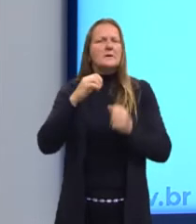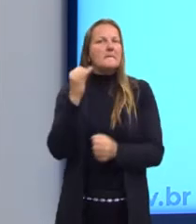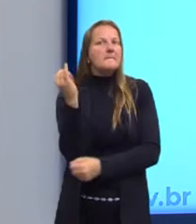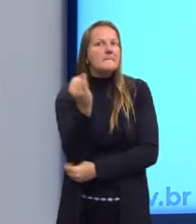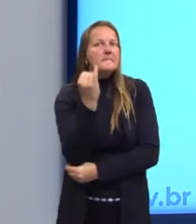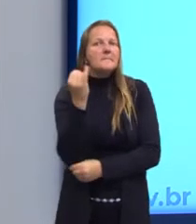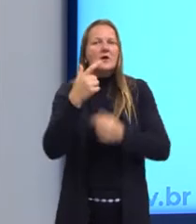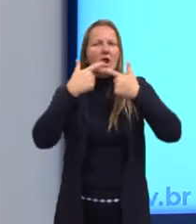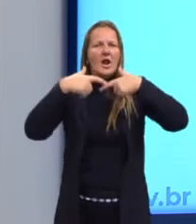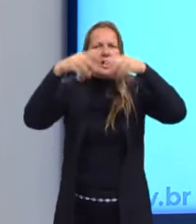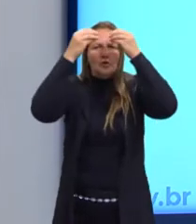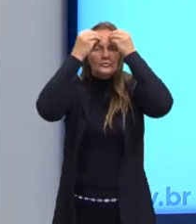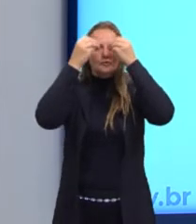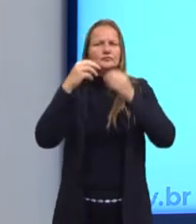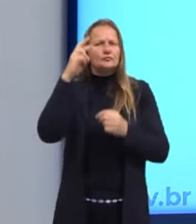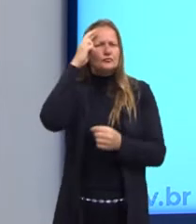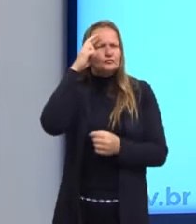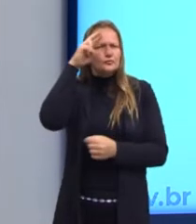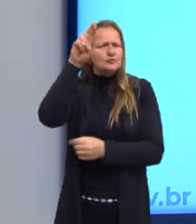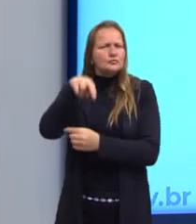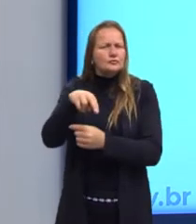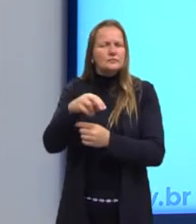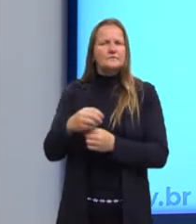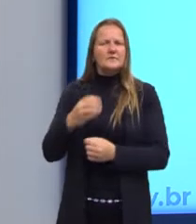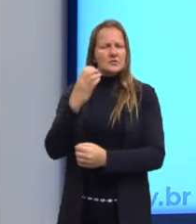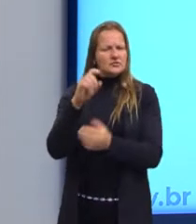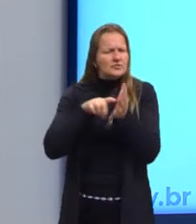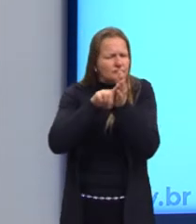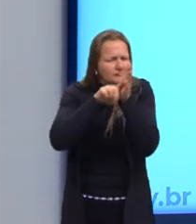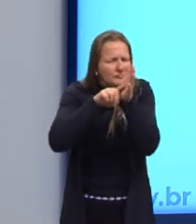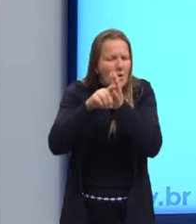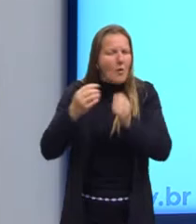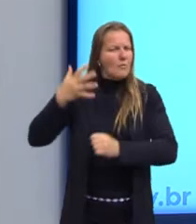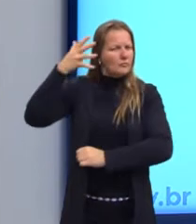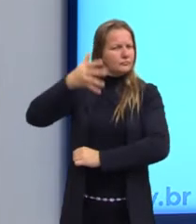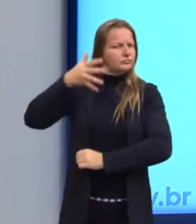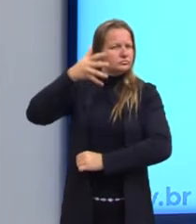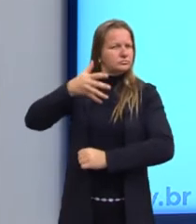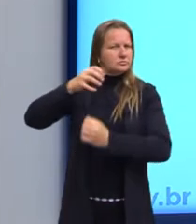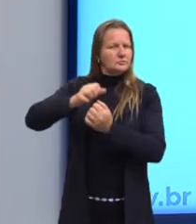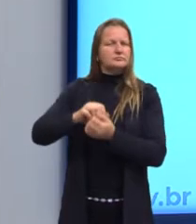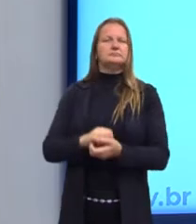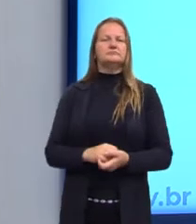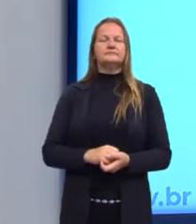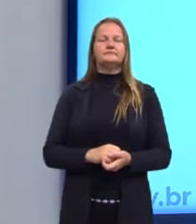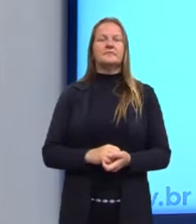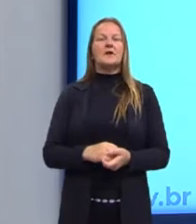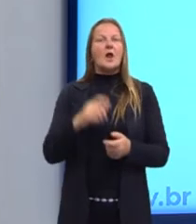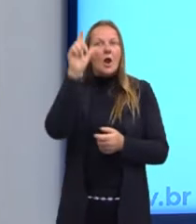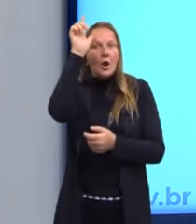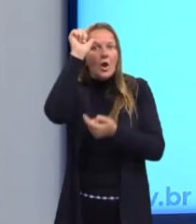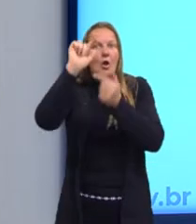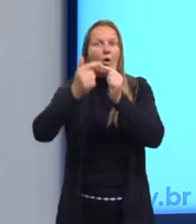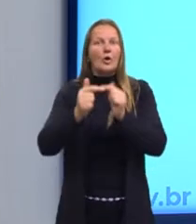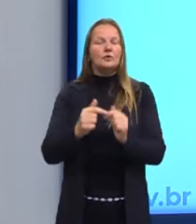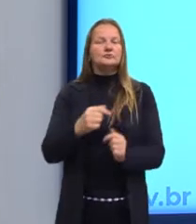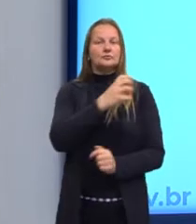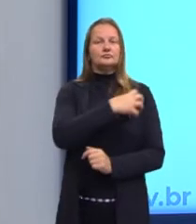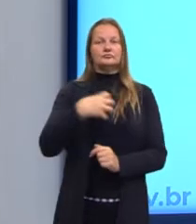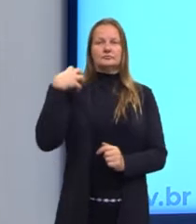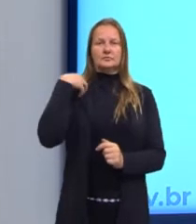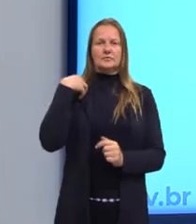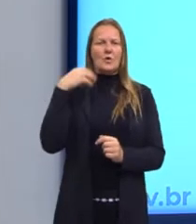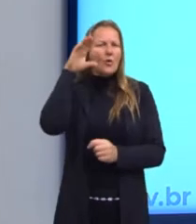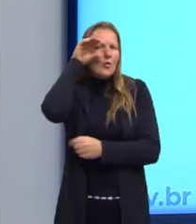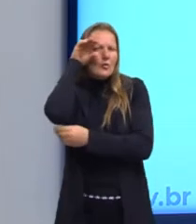lógica racional, uma ciência do discurso. E a lógica aristotélica é anterior à ciência, a observação,